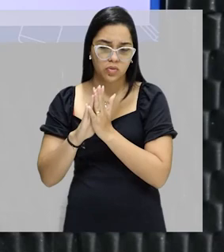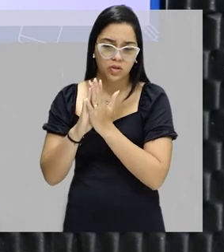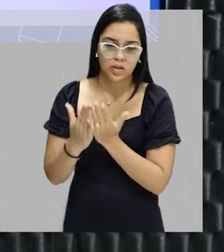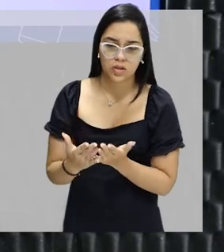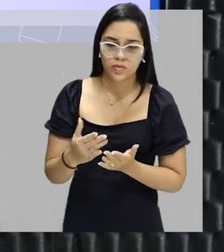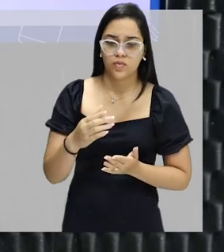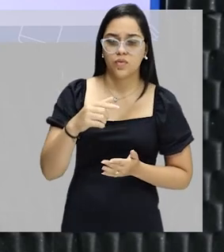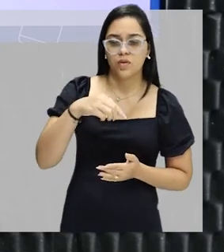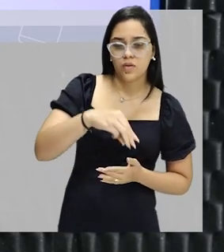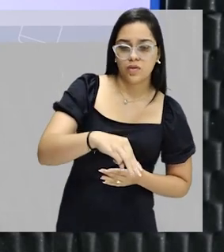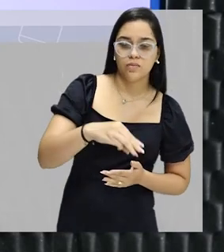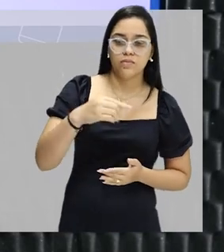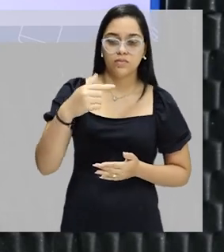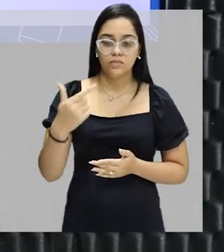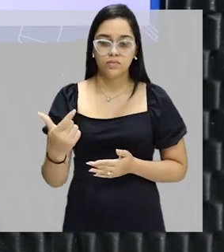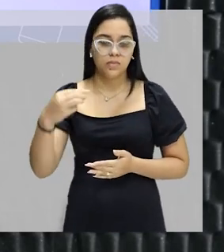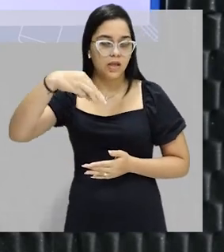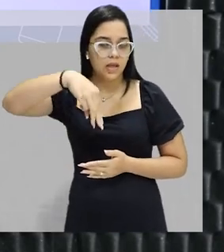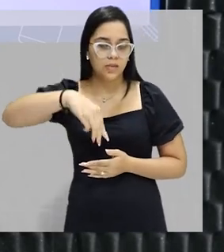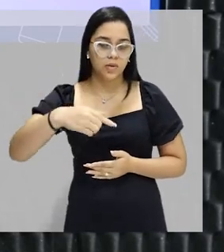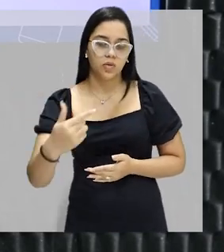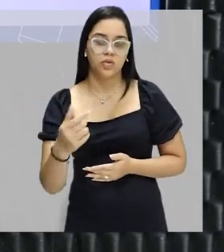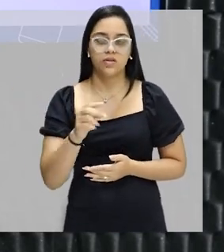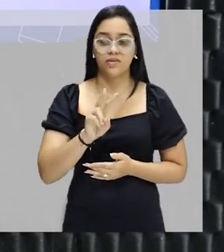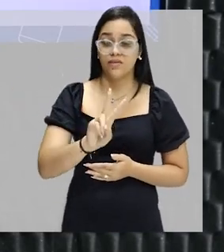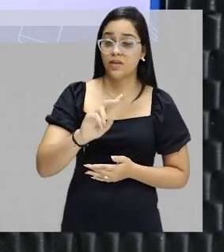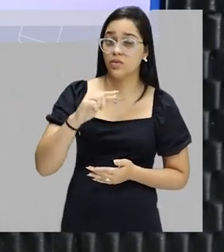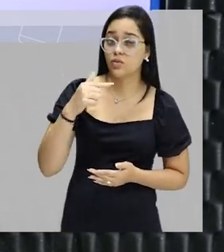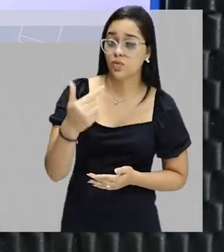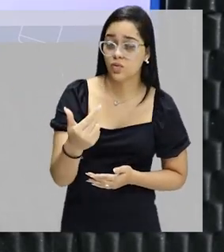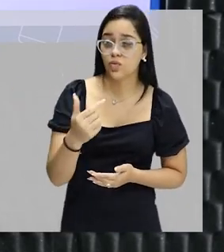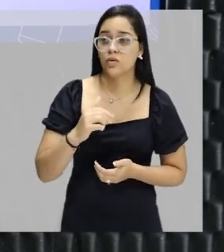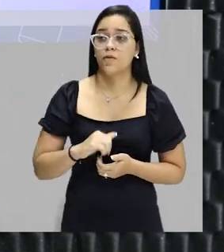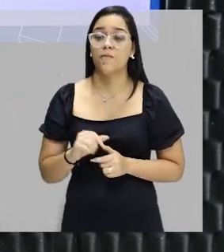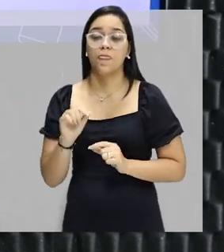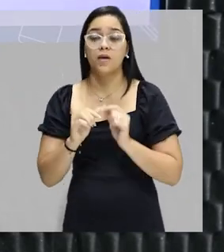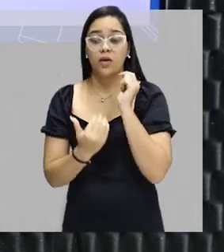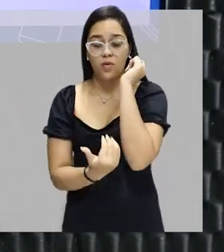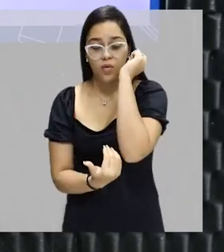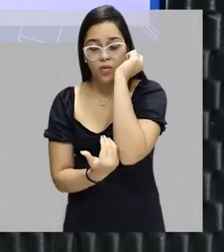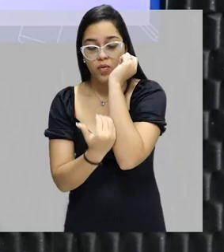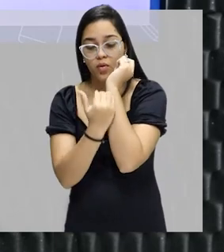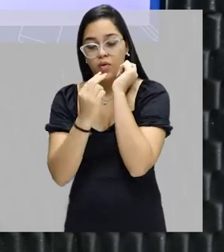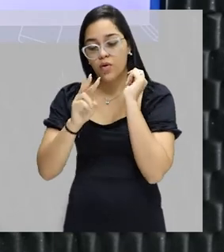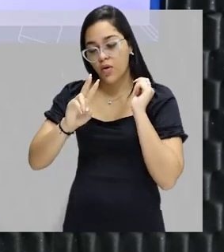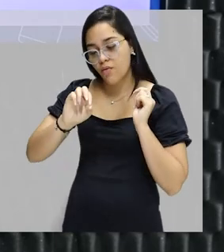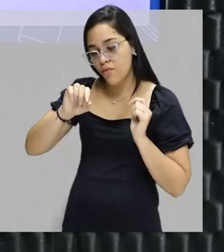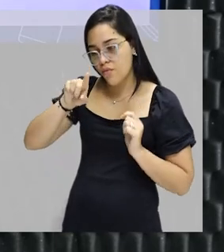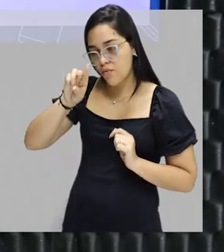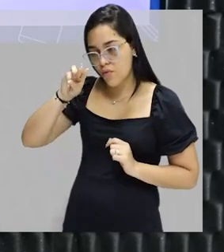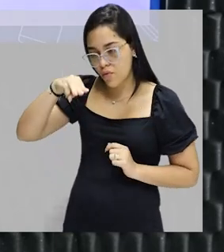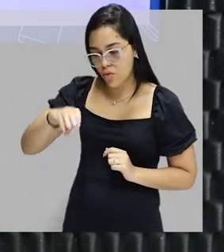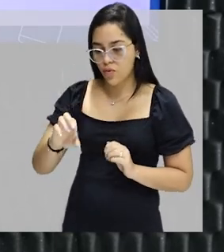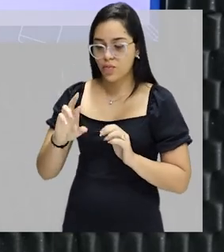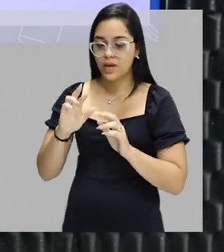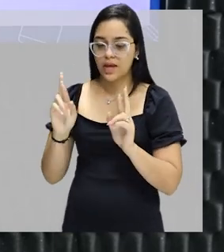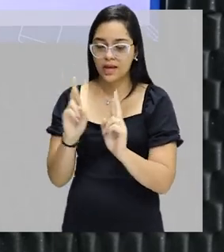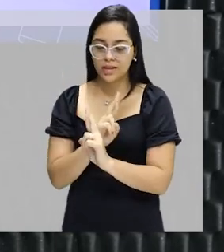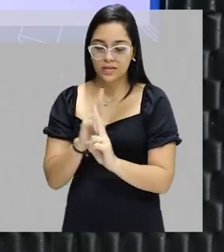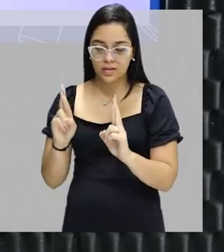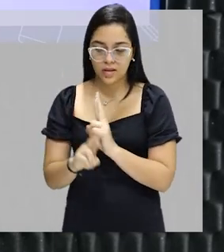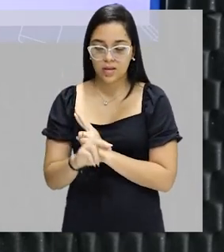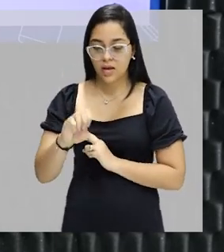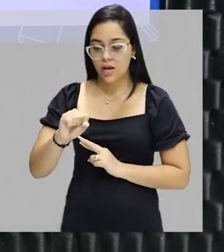índice 2. M2, V2, é volume do solvente, está relacionado ao solvente.